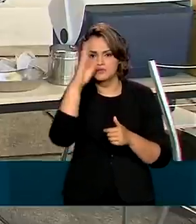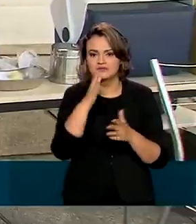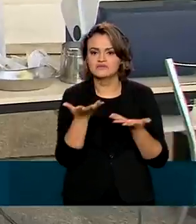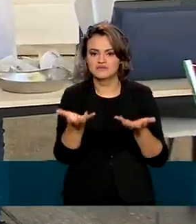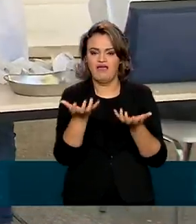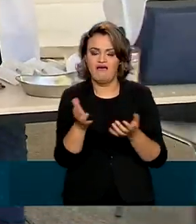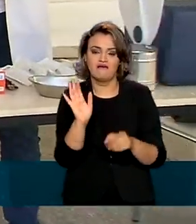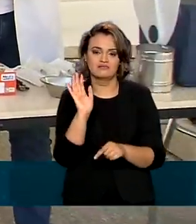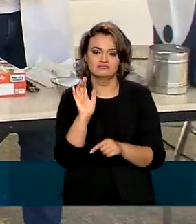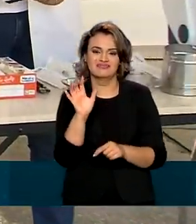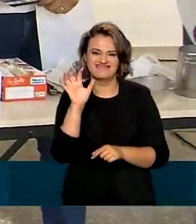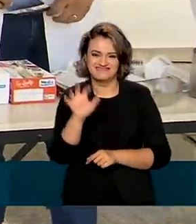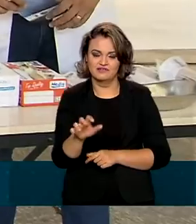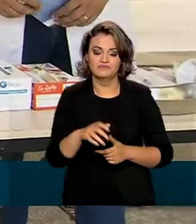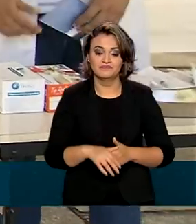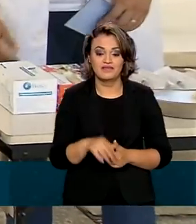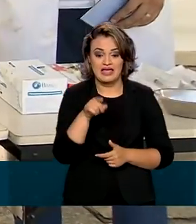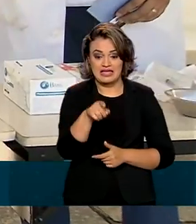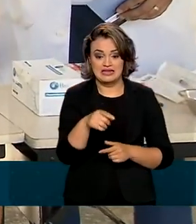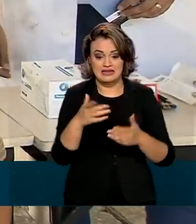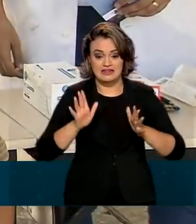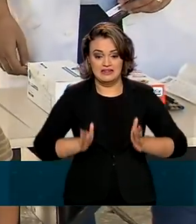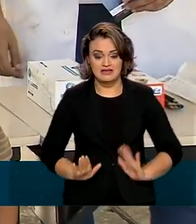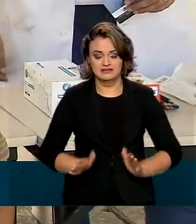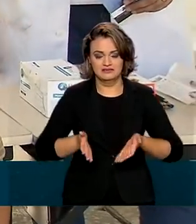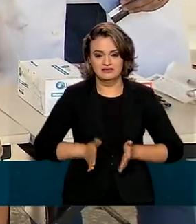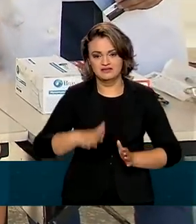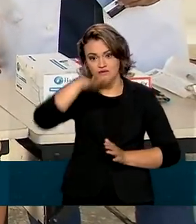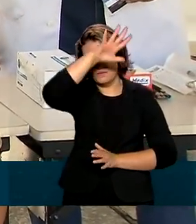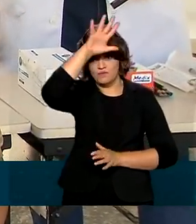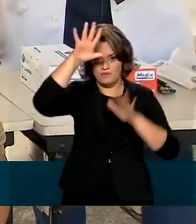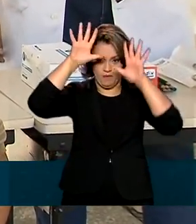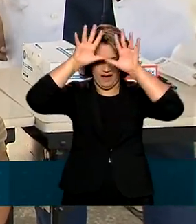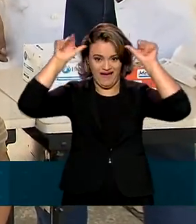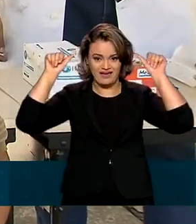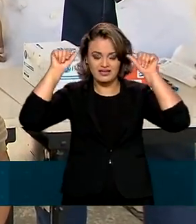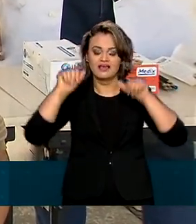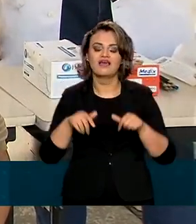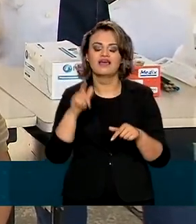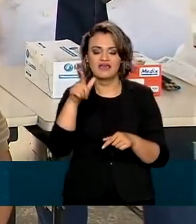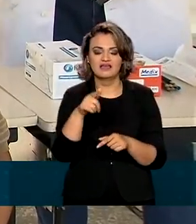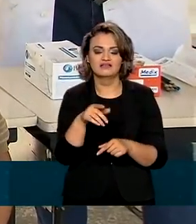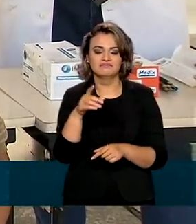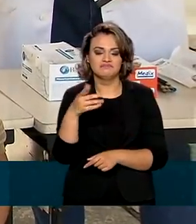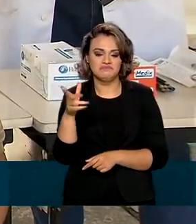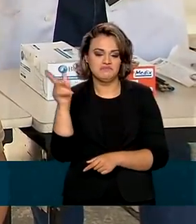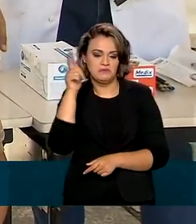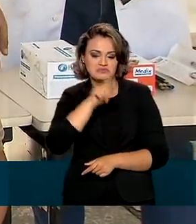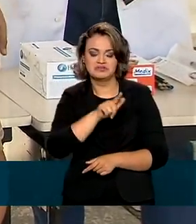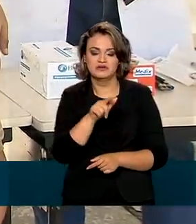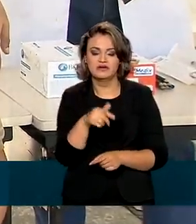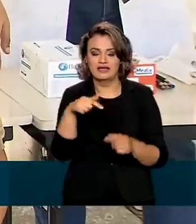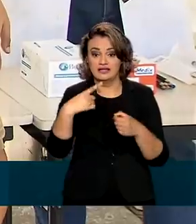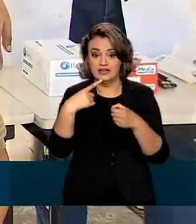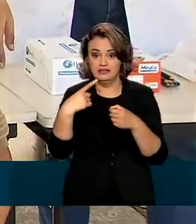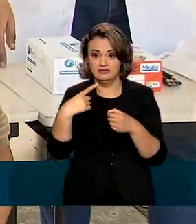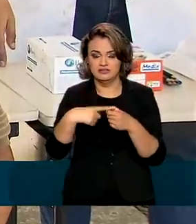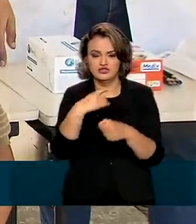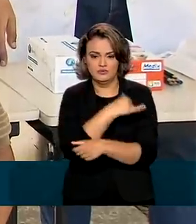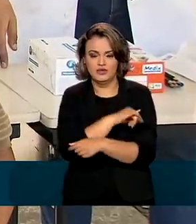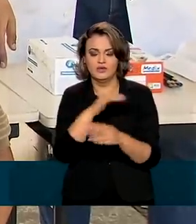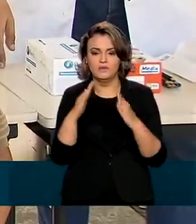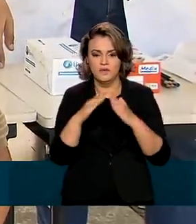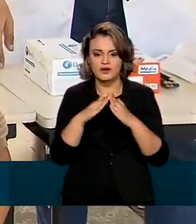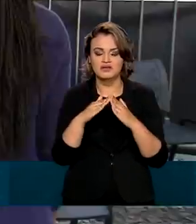querem. Francisco da Silva, que nasceu no Acre, é um dos beneficiados pelo Consultório de Rua. Há dois anos, morando no Rio de Janeiro, ele